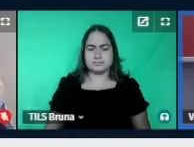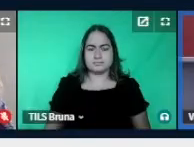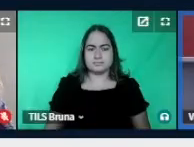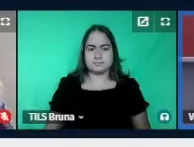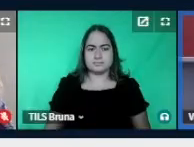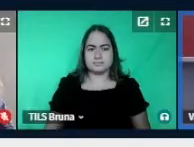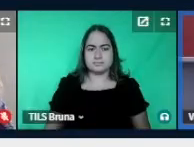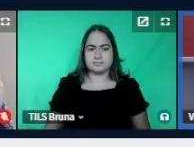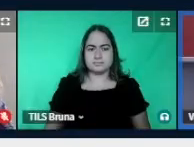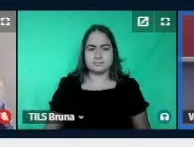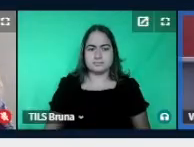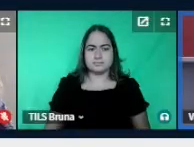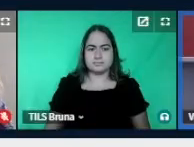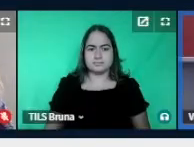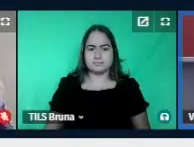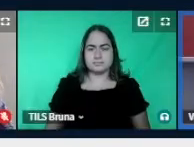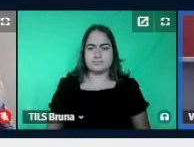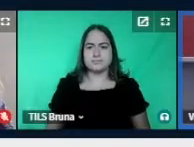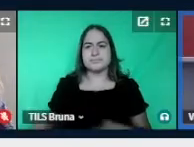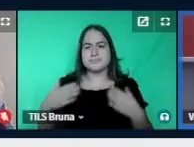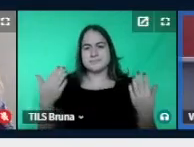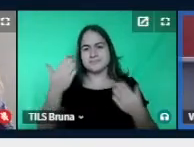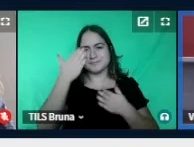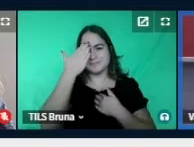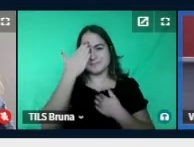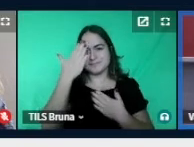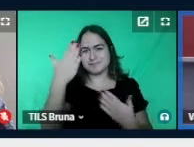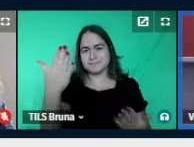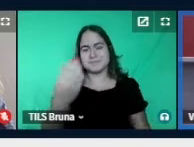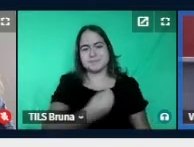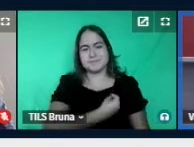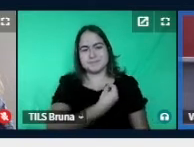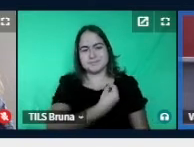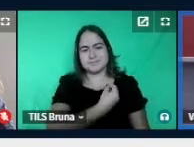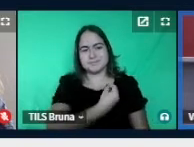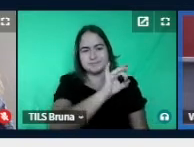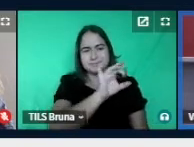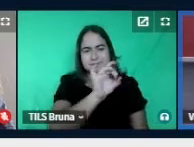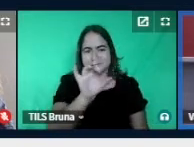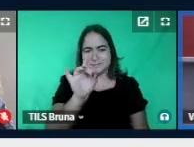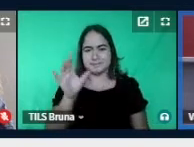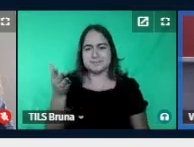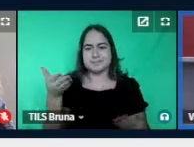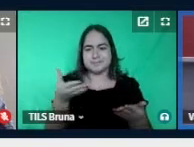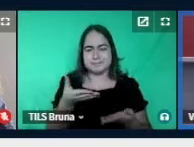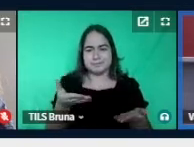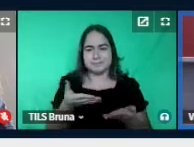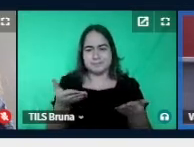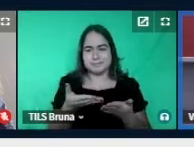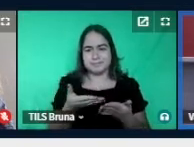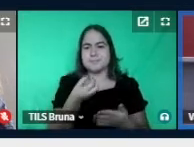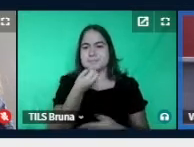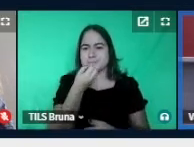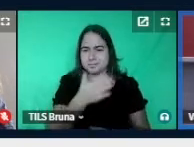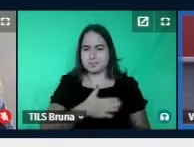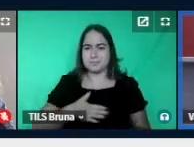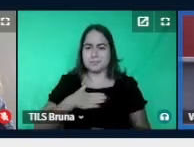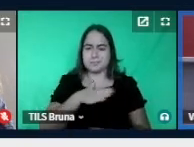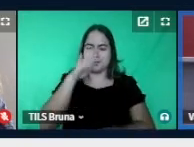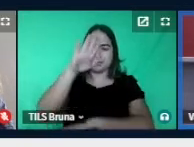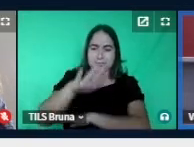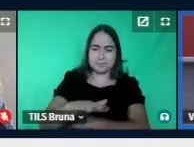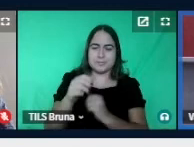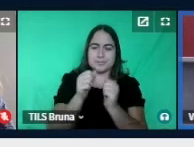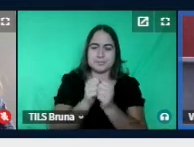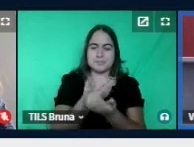Então, nós agradecemos a presença de todos vocês, é muito bom estar com vocês aqui essa tarde, para